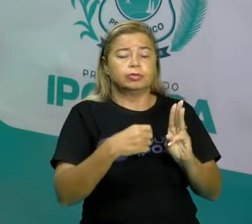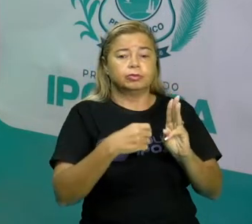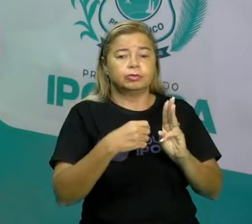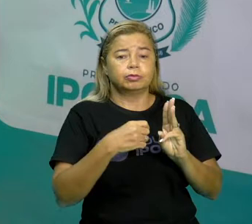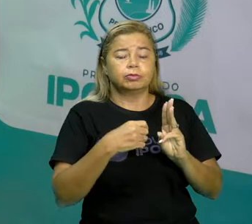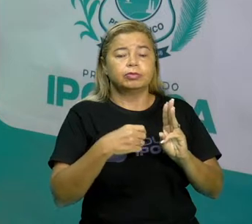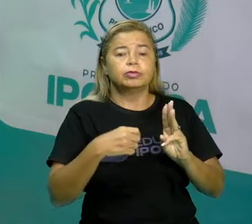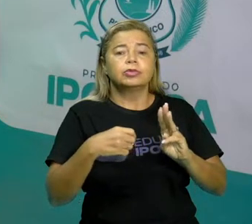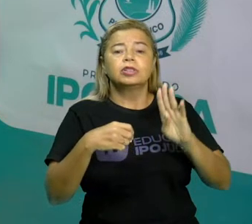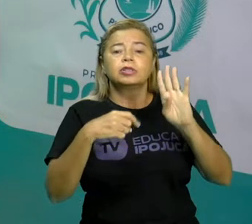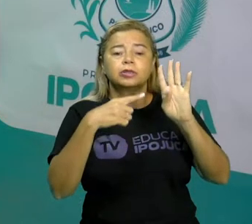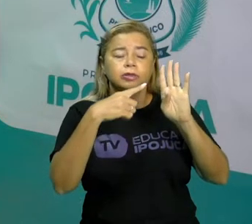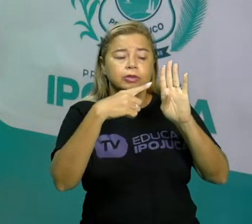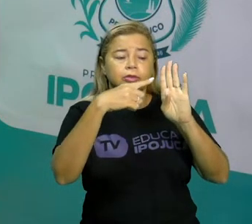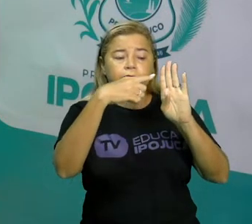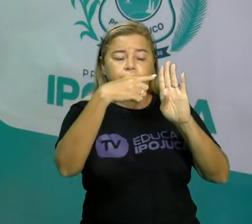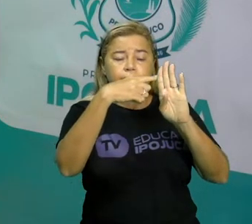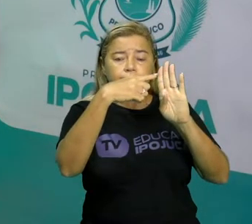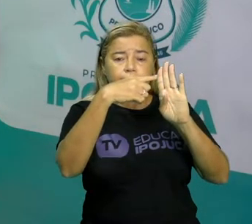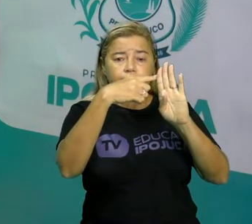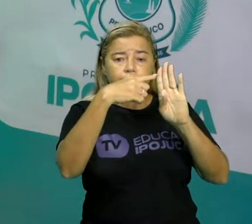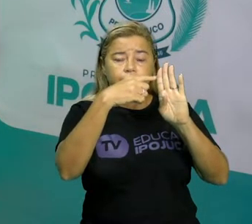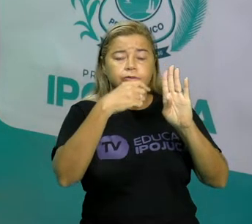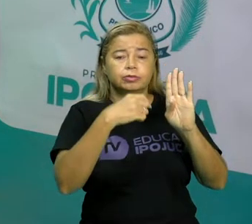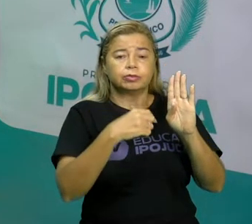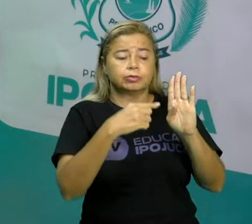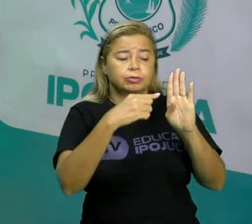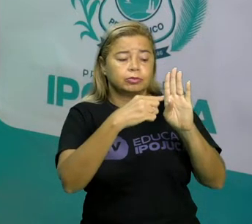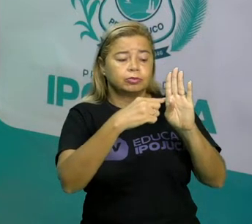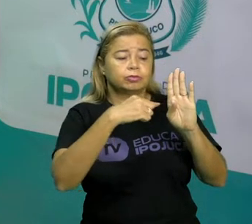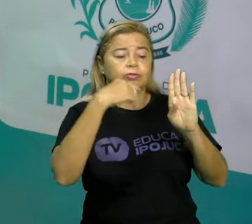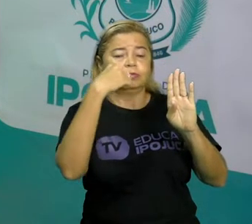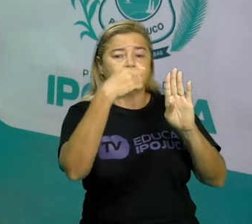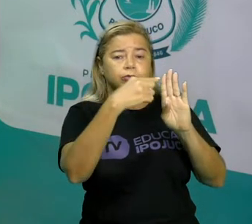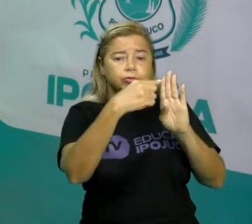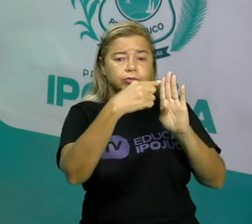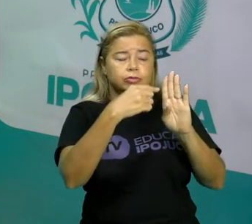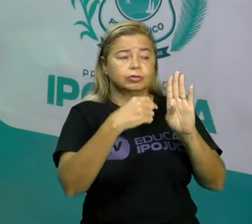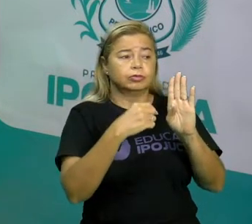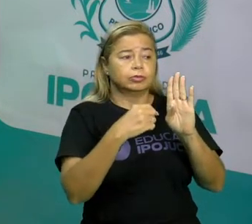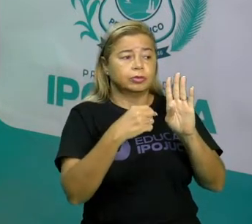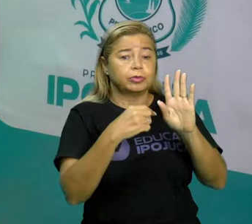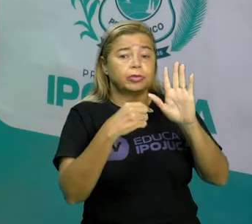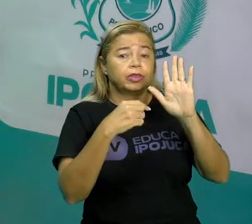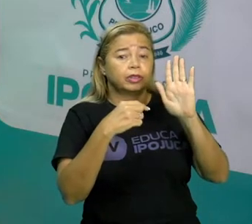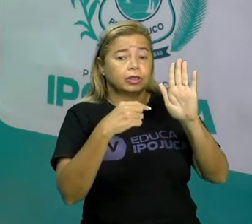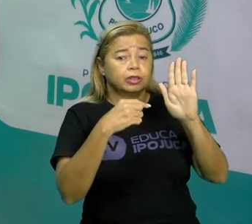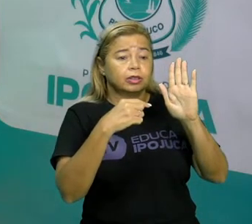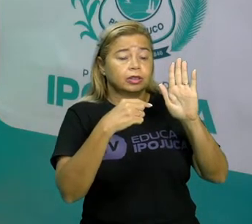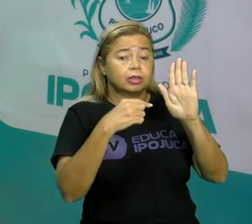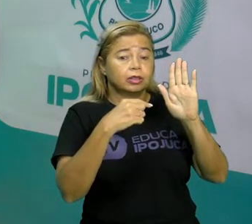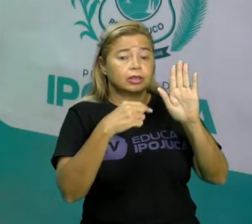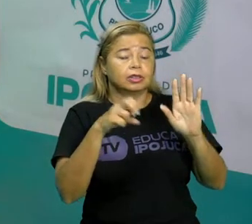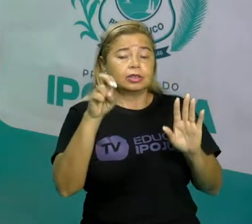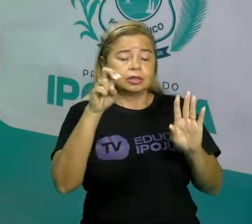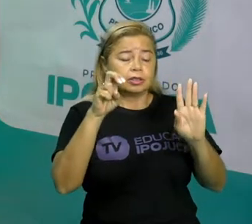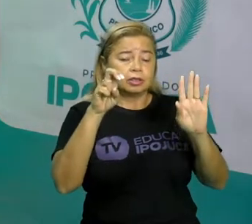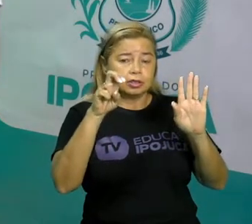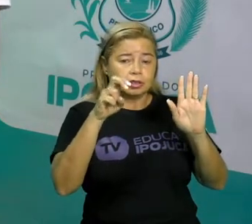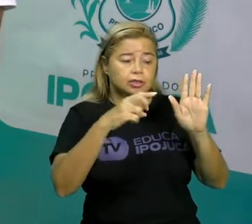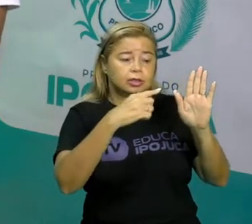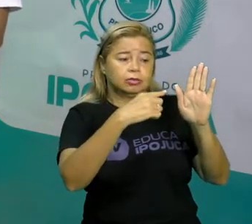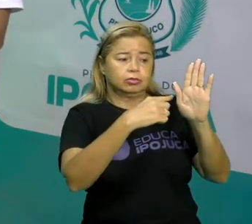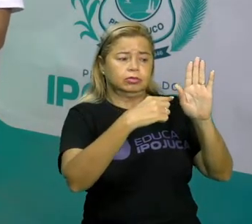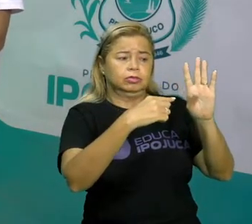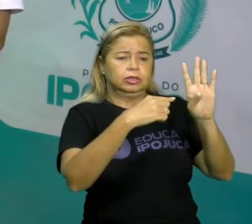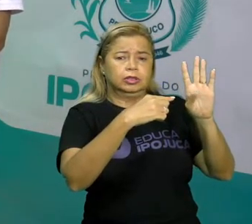Na quarta casinha, eu tenho unidade de milhar. E na quinta casinha, eu tenho dezena de milhar. Professor,